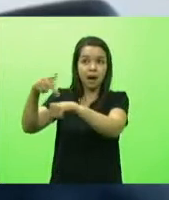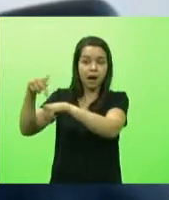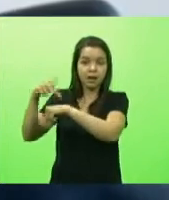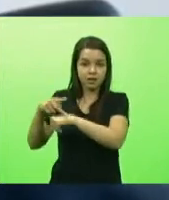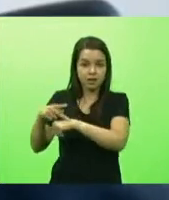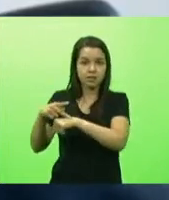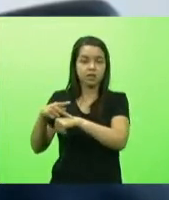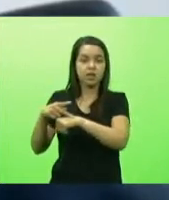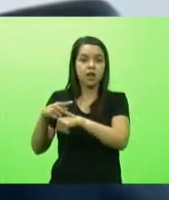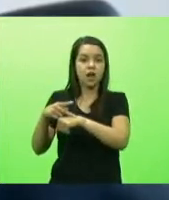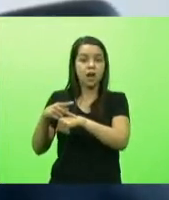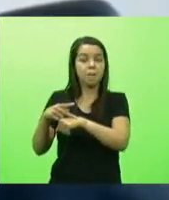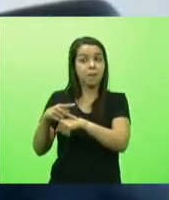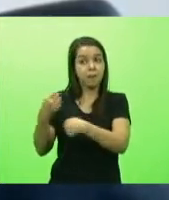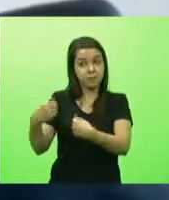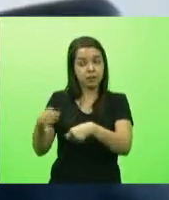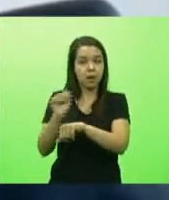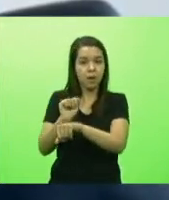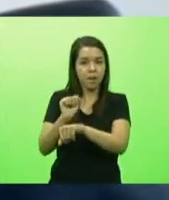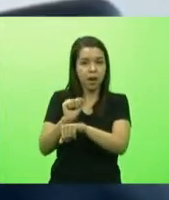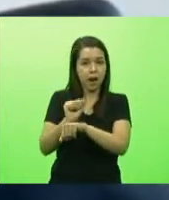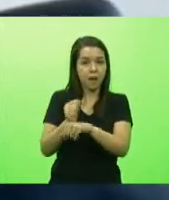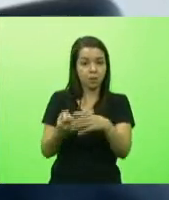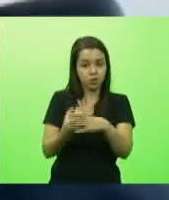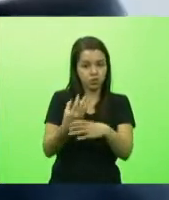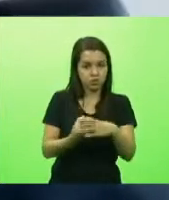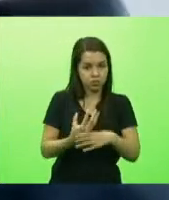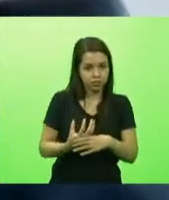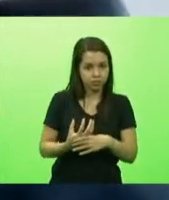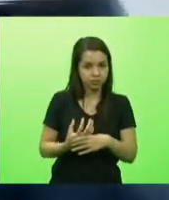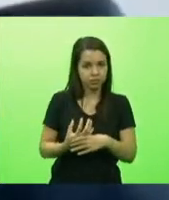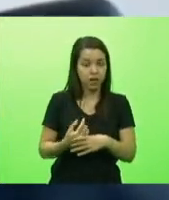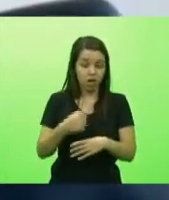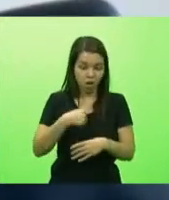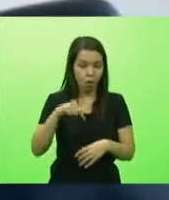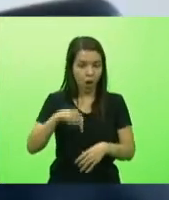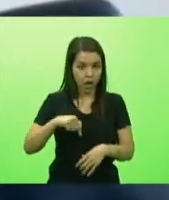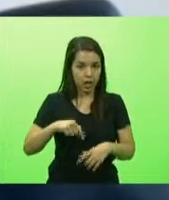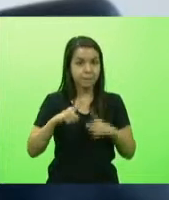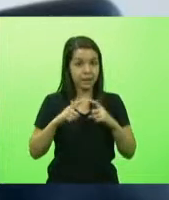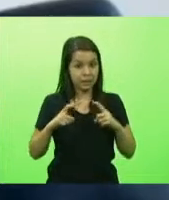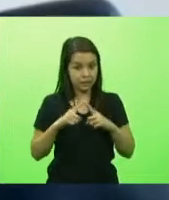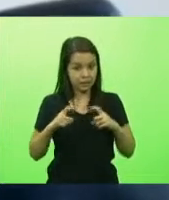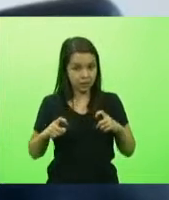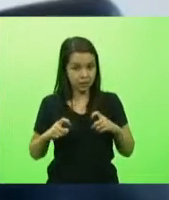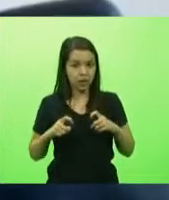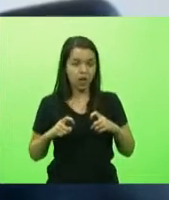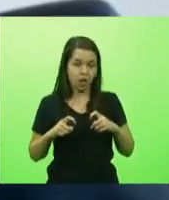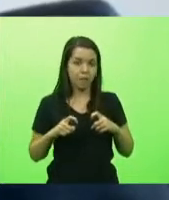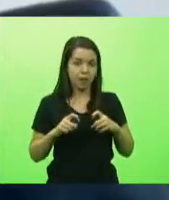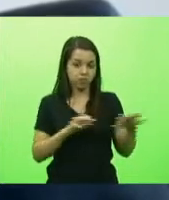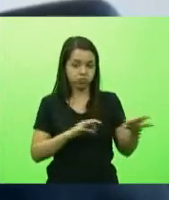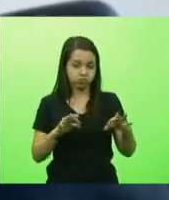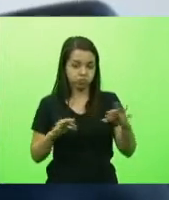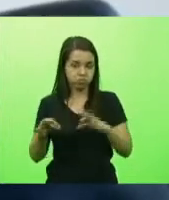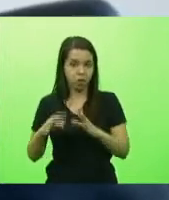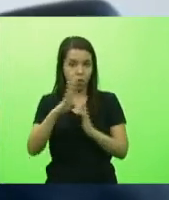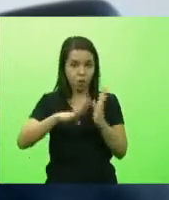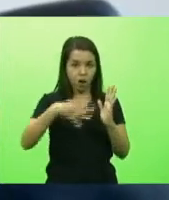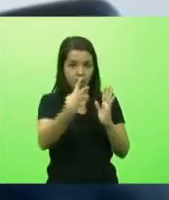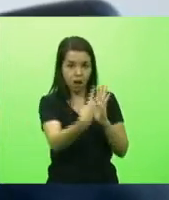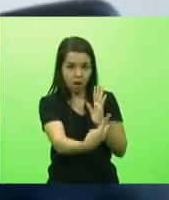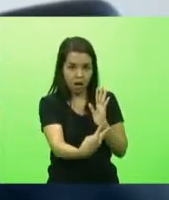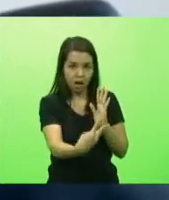vacinas então obviamente eu estou aqui em Brasília para tentar trazer calendário para a vacinação isso é importante é fundamental